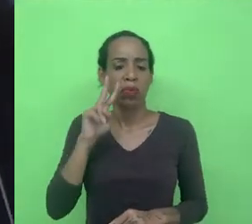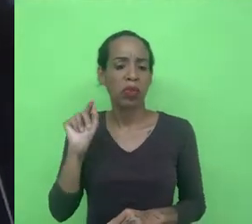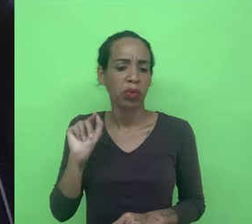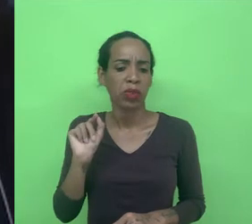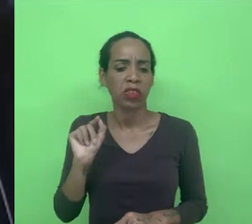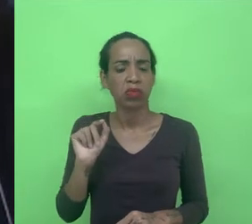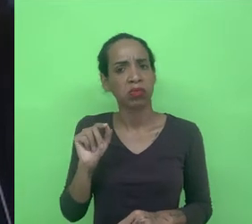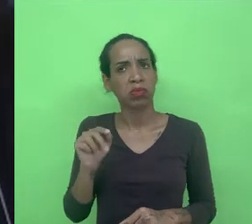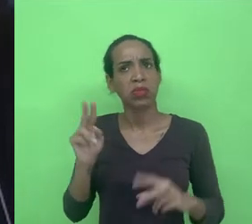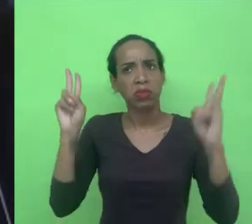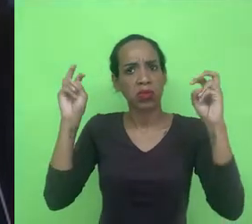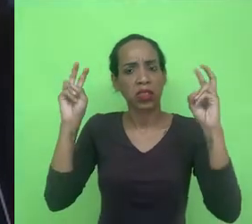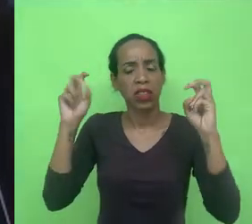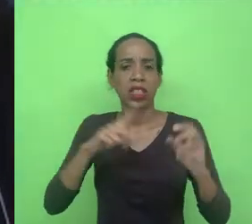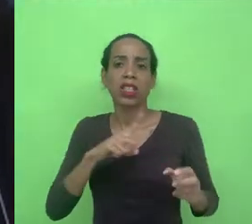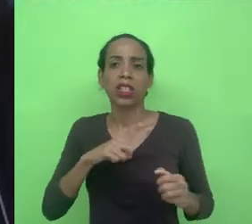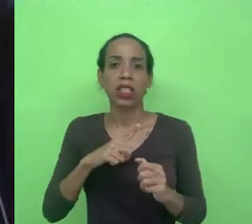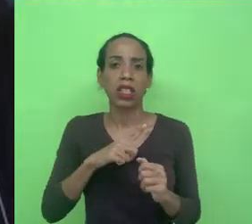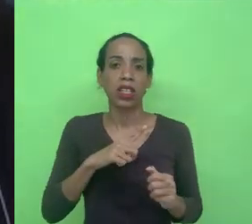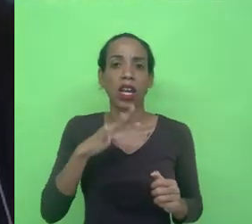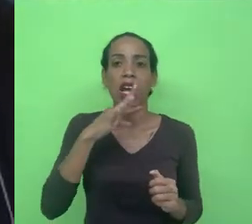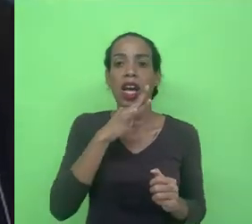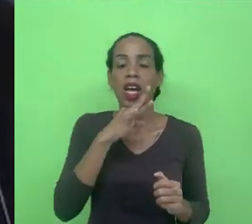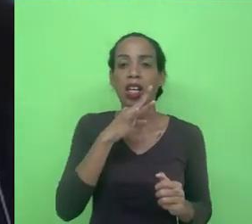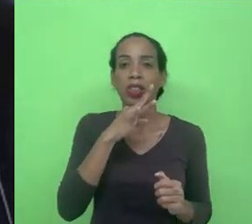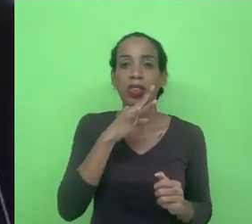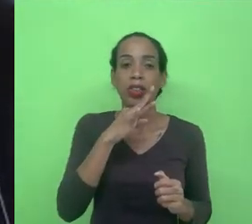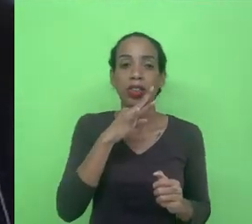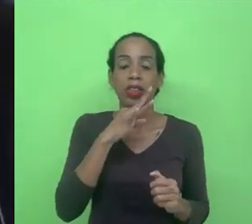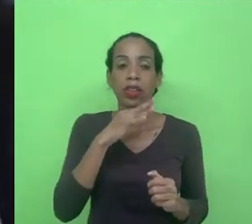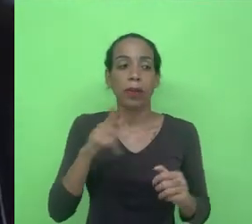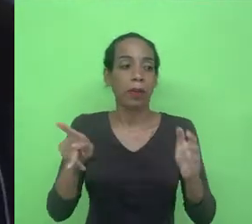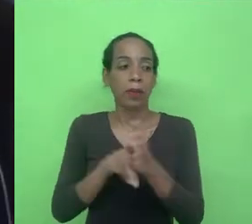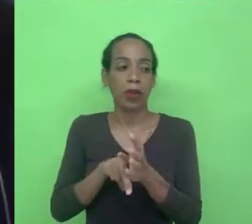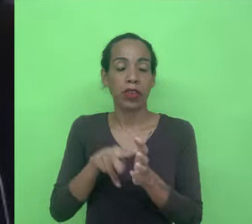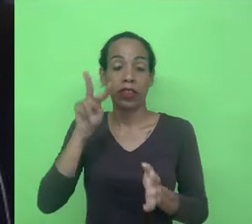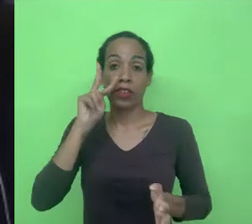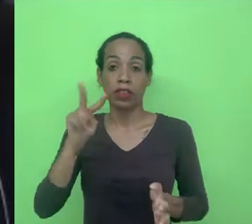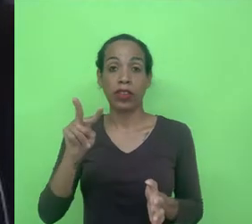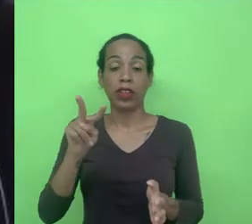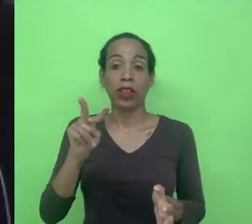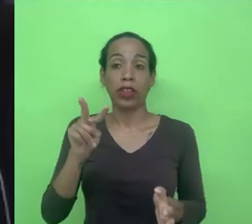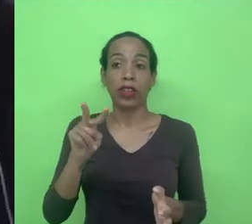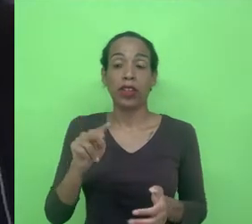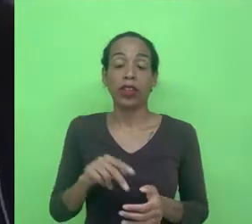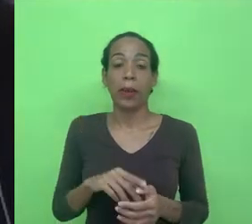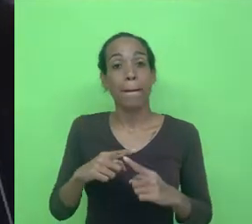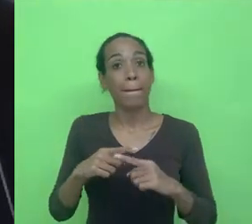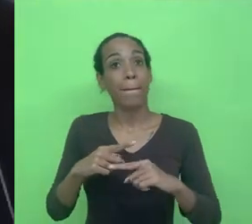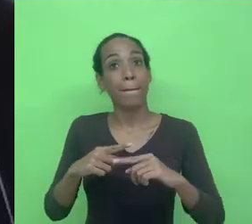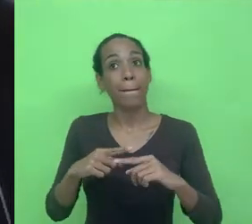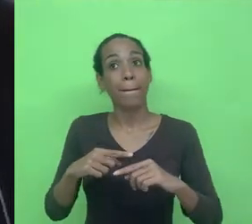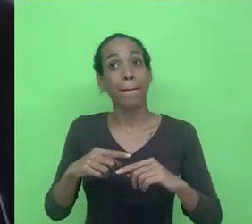teoria era acho que ela era pra mim na minha concepção a mais especial